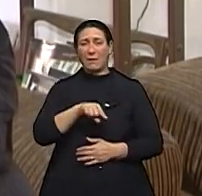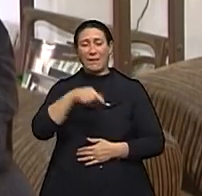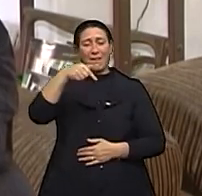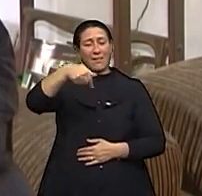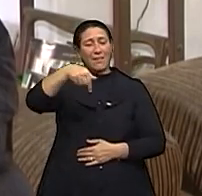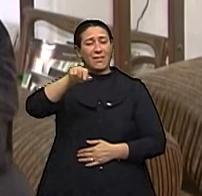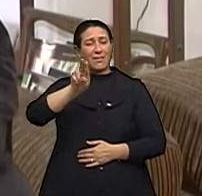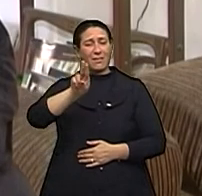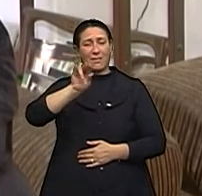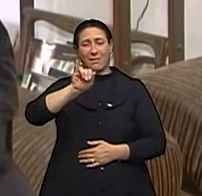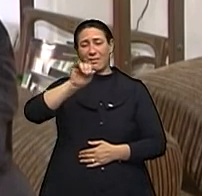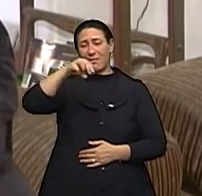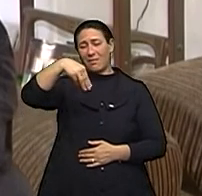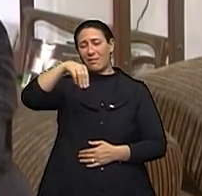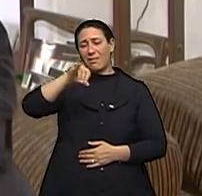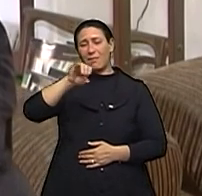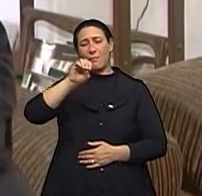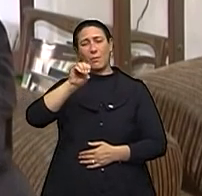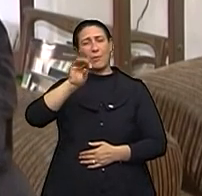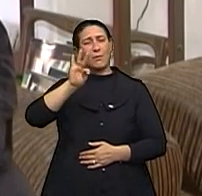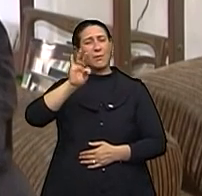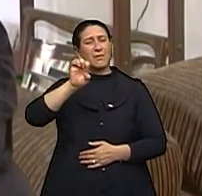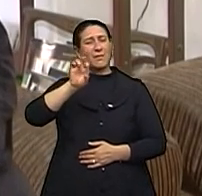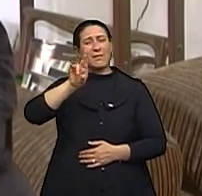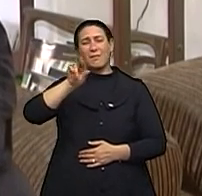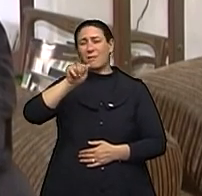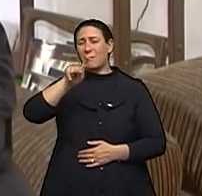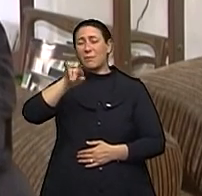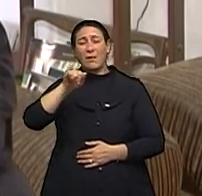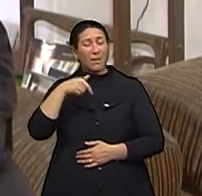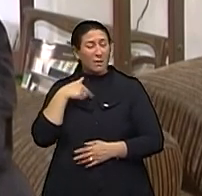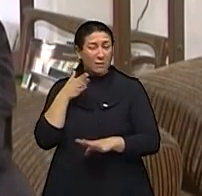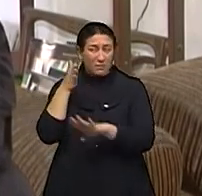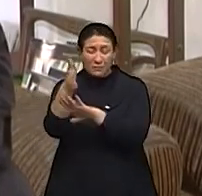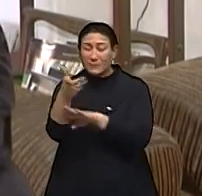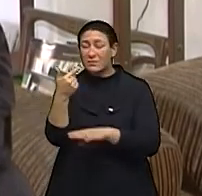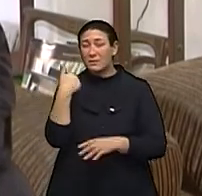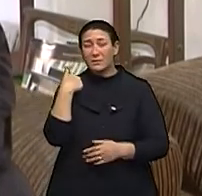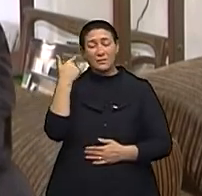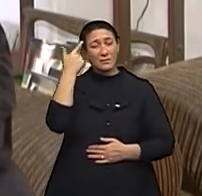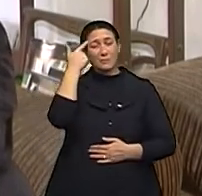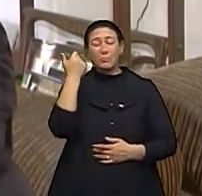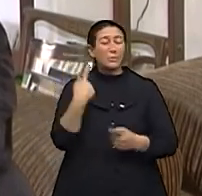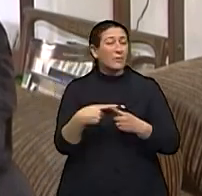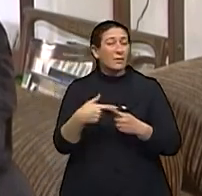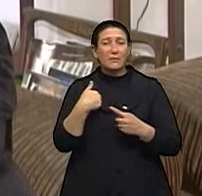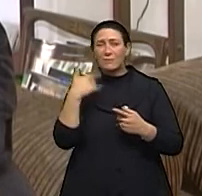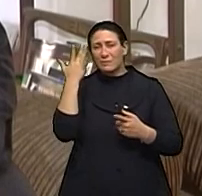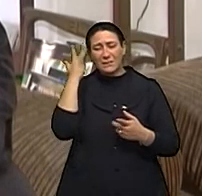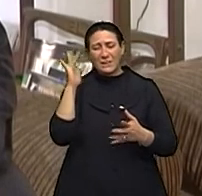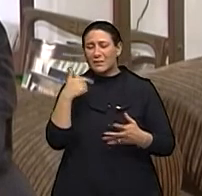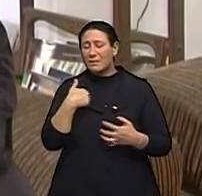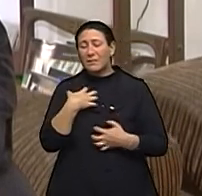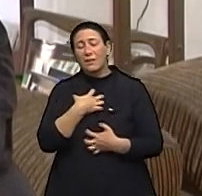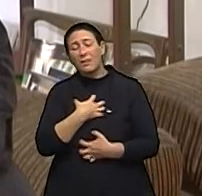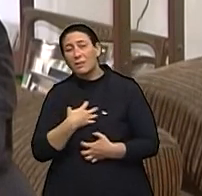eu achei que eu não ia conseguir sair, sabe? Eu ia para lá e achava que eu cheguei em casa e não ia conseguir fazer a outra.